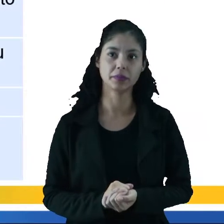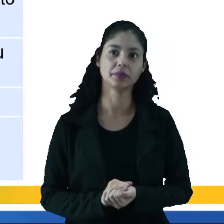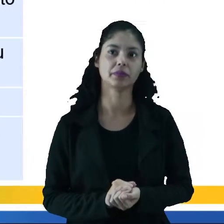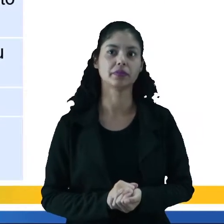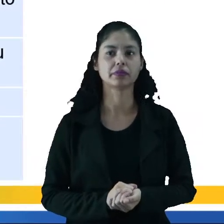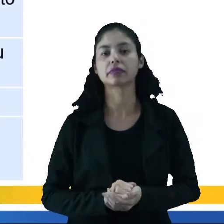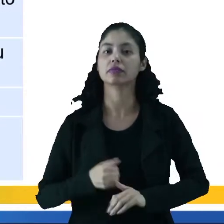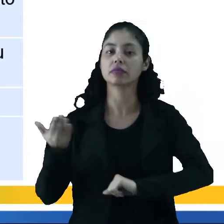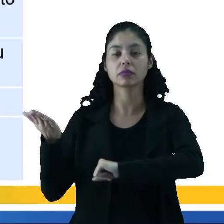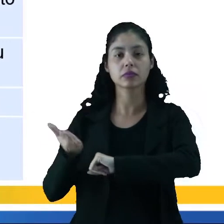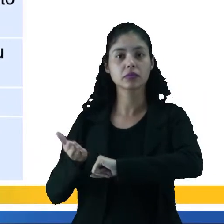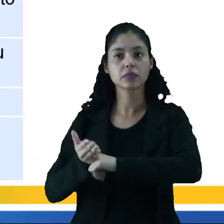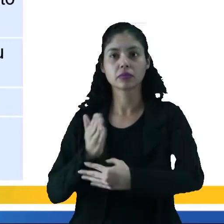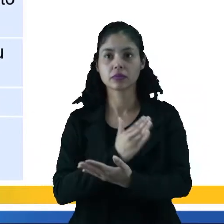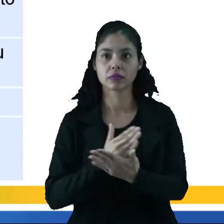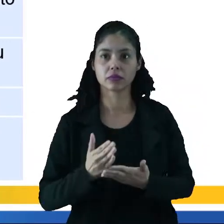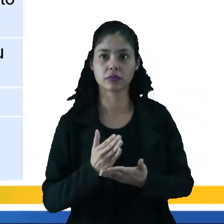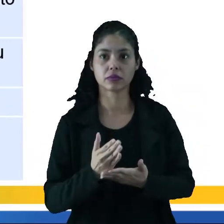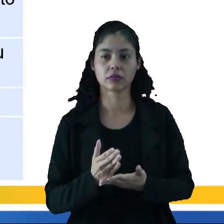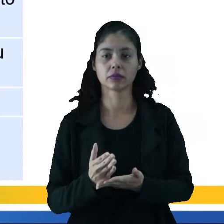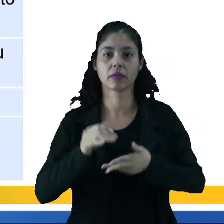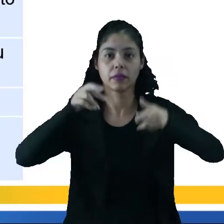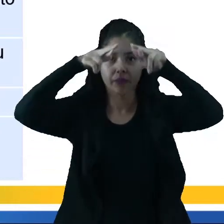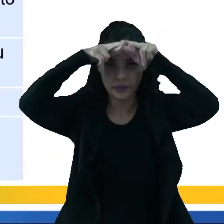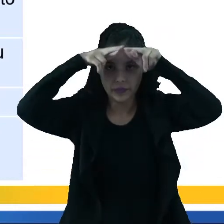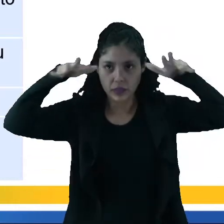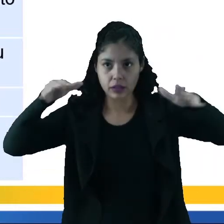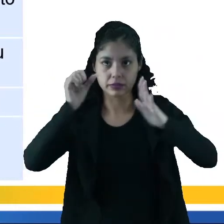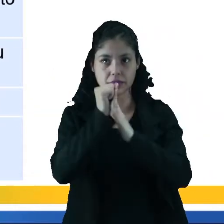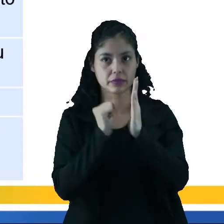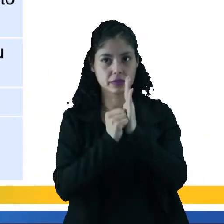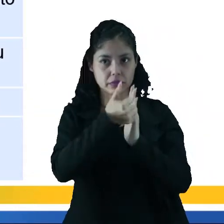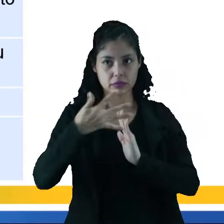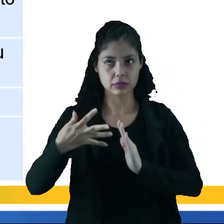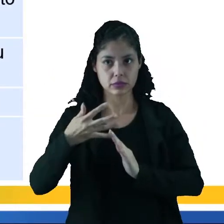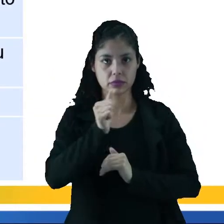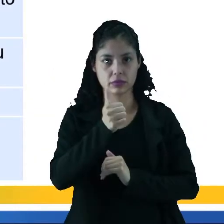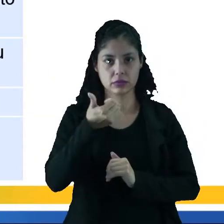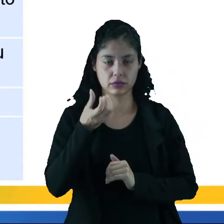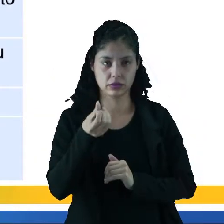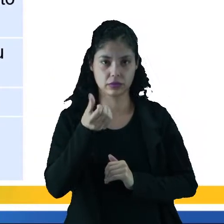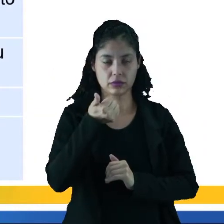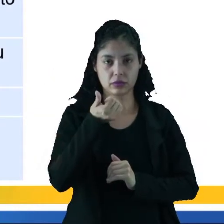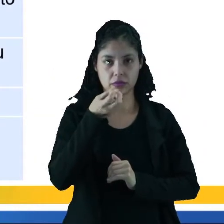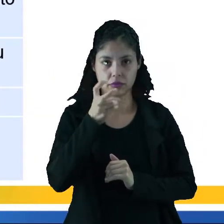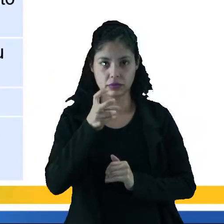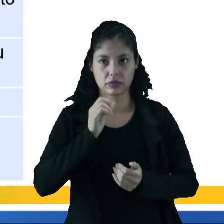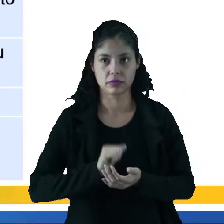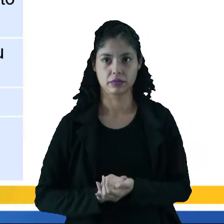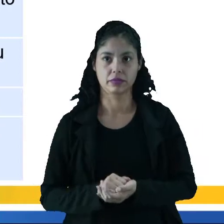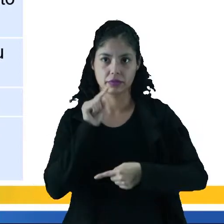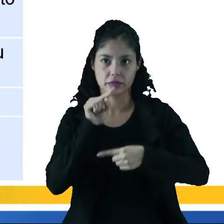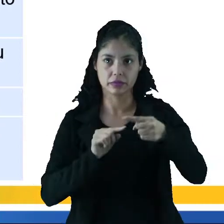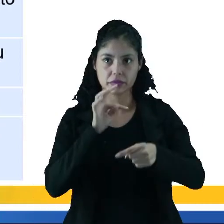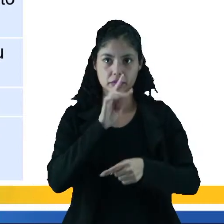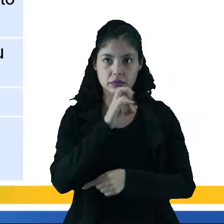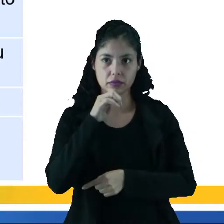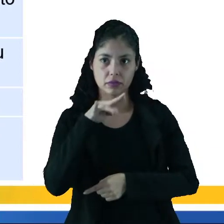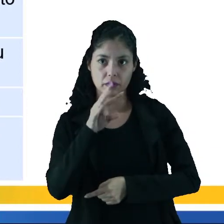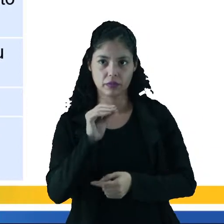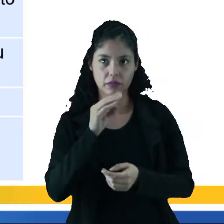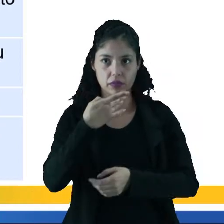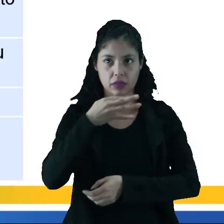a Idade Moderna começando, então, no Renascimento, século XIV, XV, XVI, e ela foi dividida em 300,